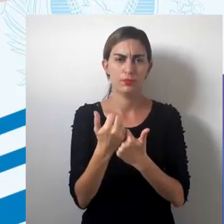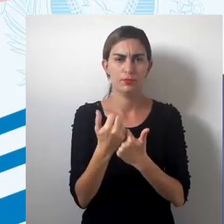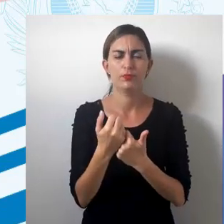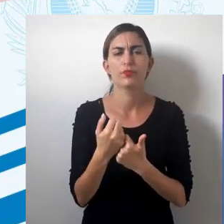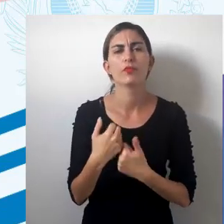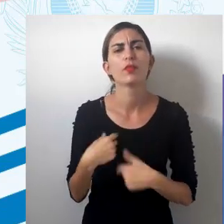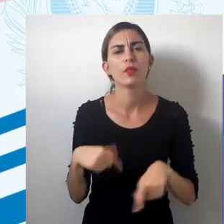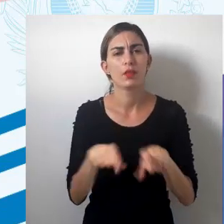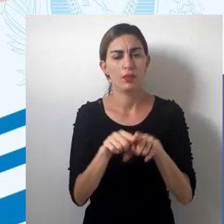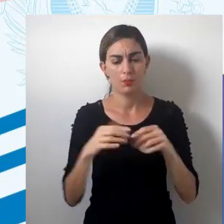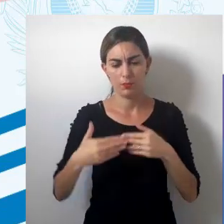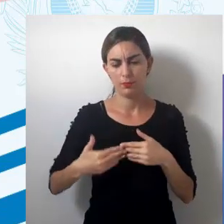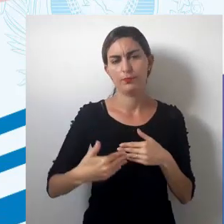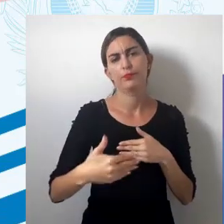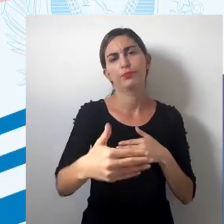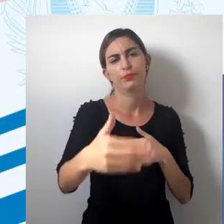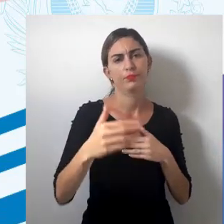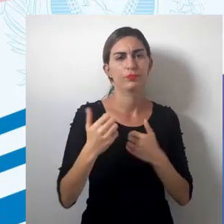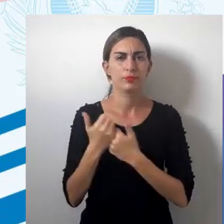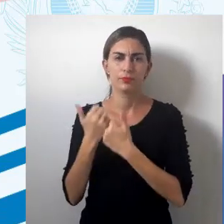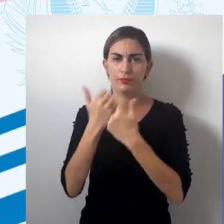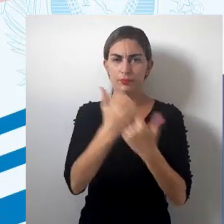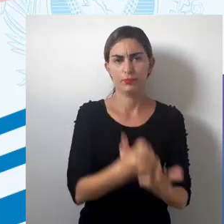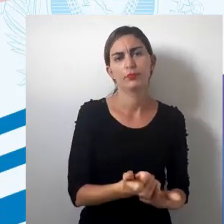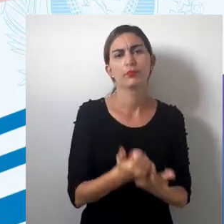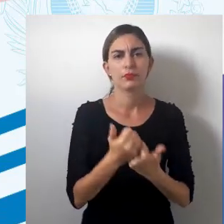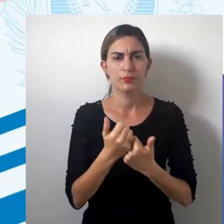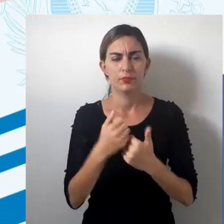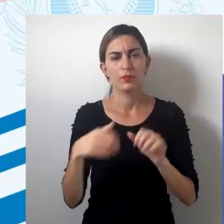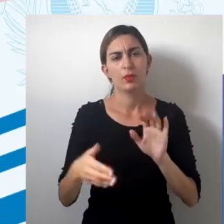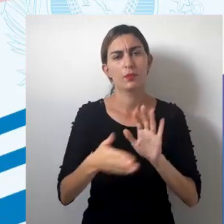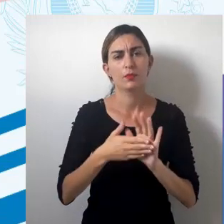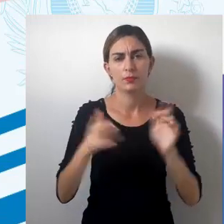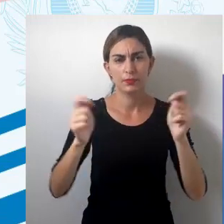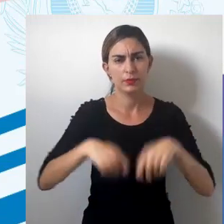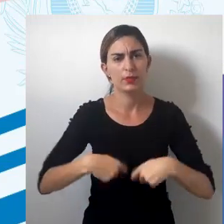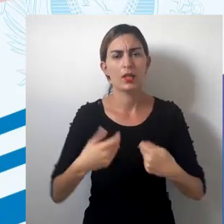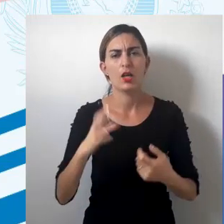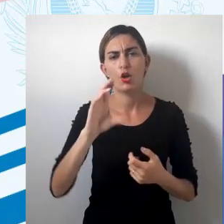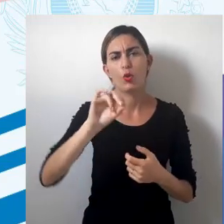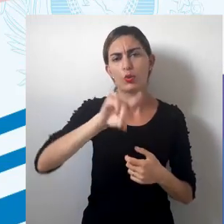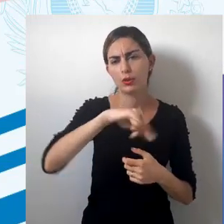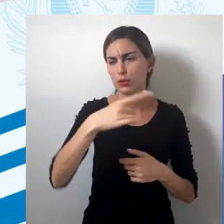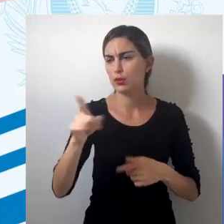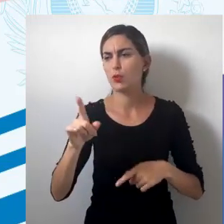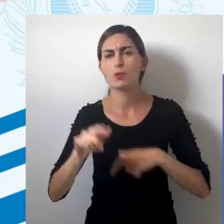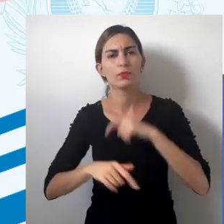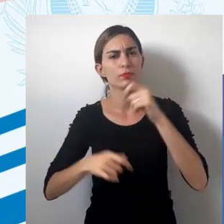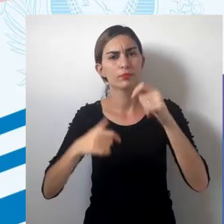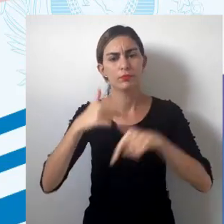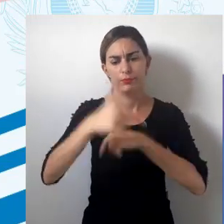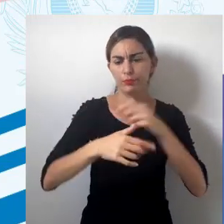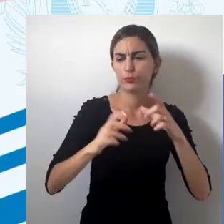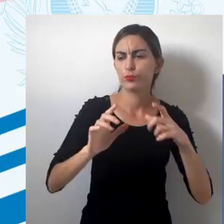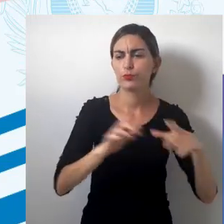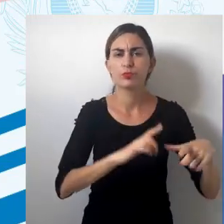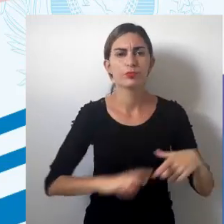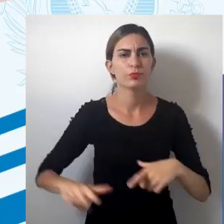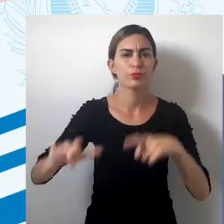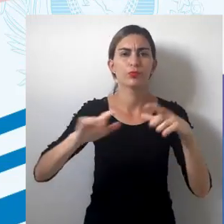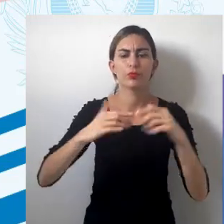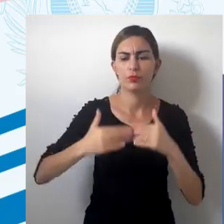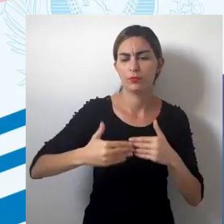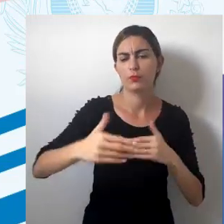não é? E, a partir dessa representação, nos proporcionar condições de atuar sobre esse espaço, de